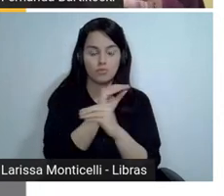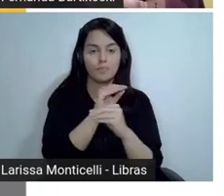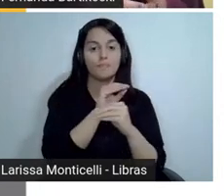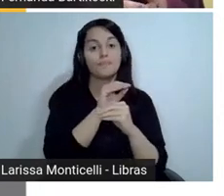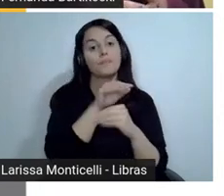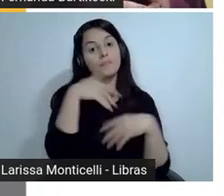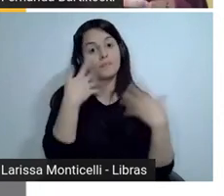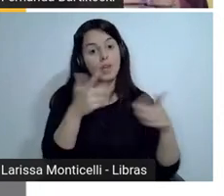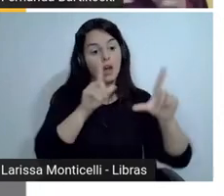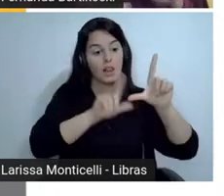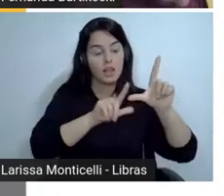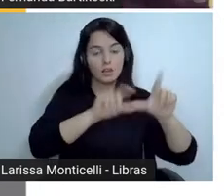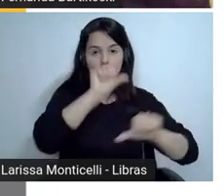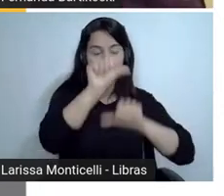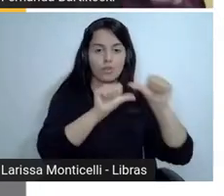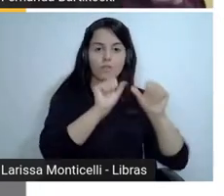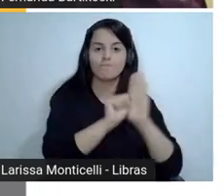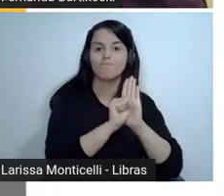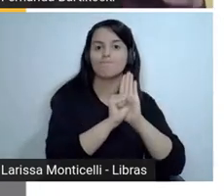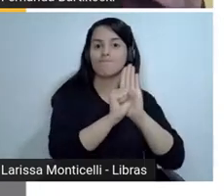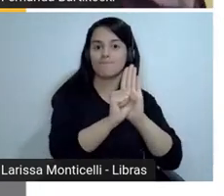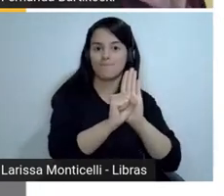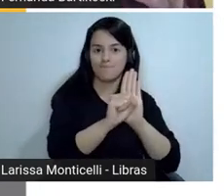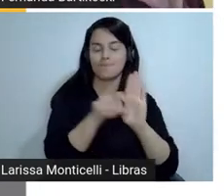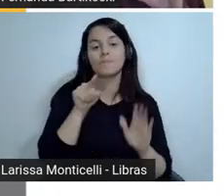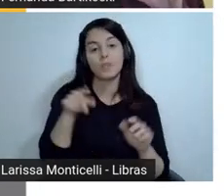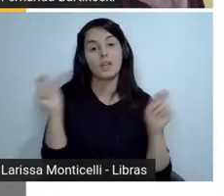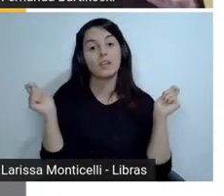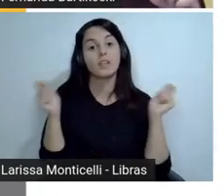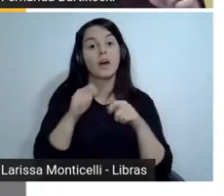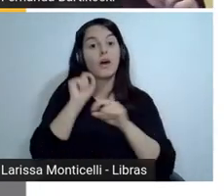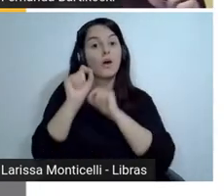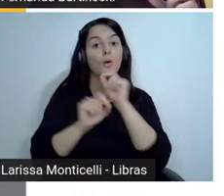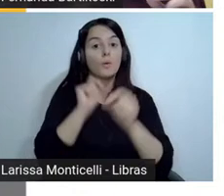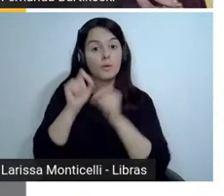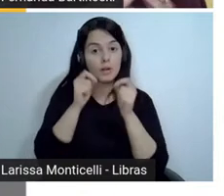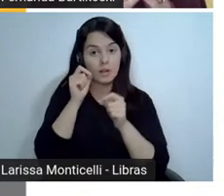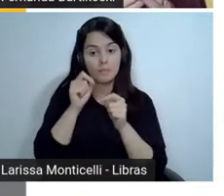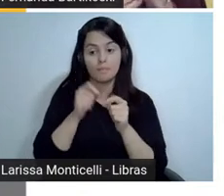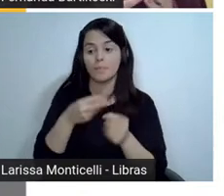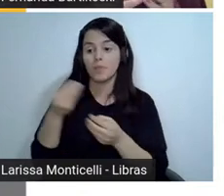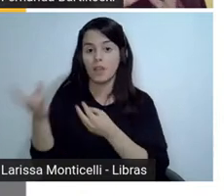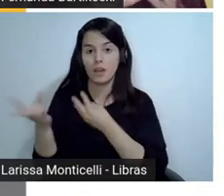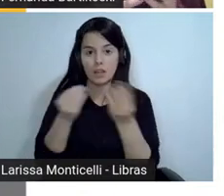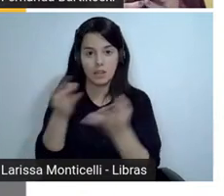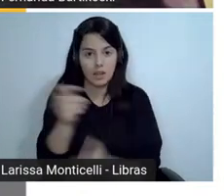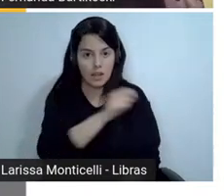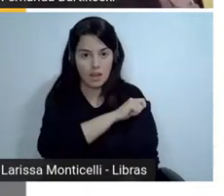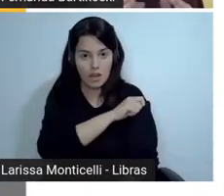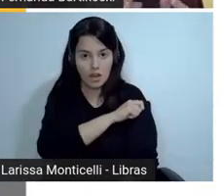então como é que a gente pode fazer isso? a gente pode distribuir fichinhas para os alunos com essas quatro palavras